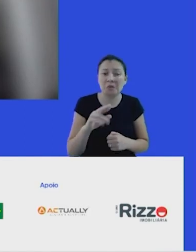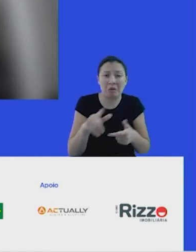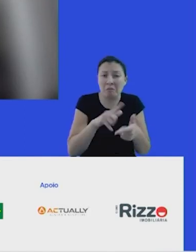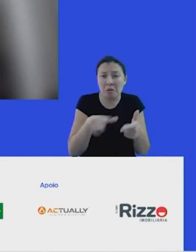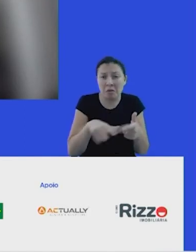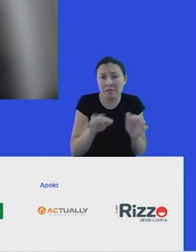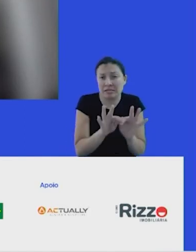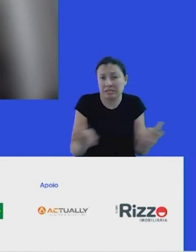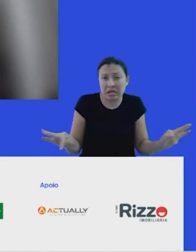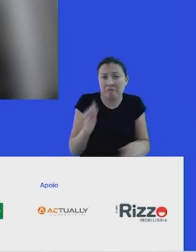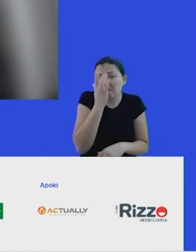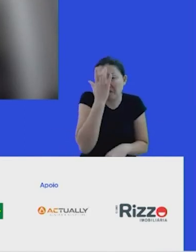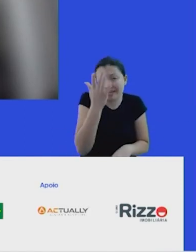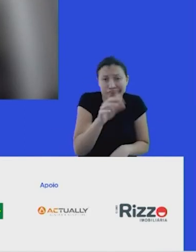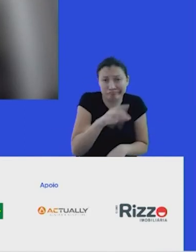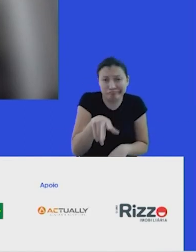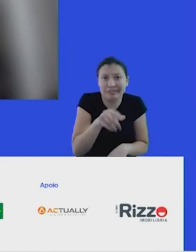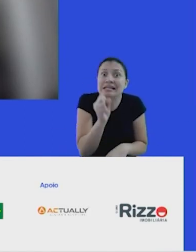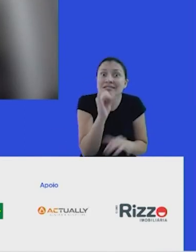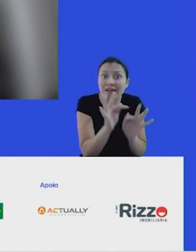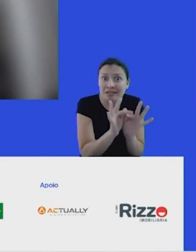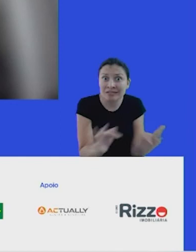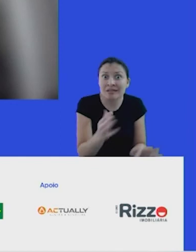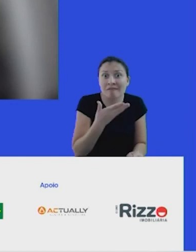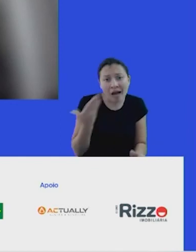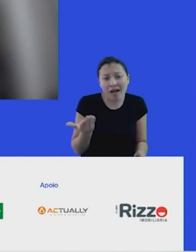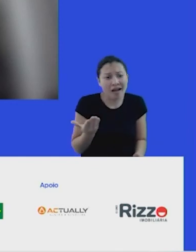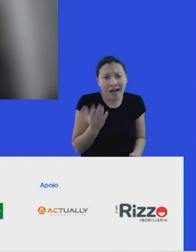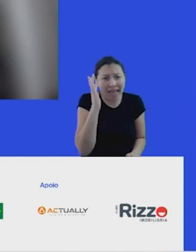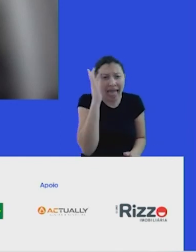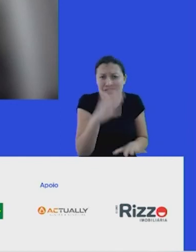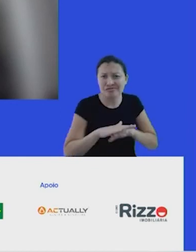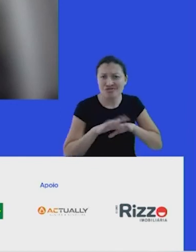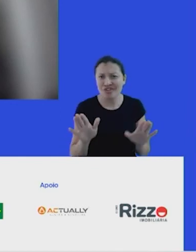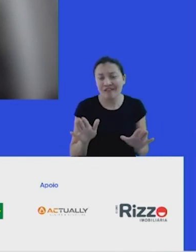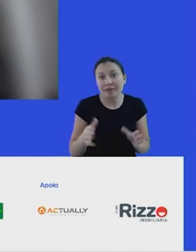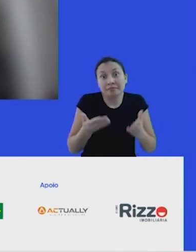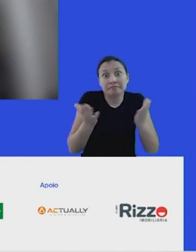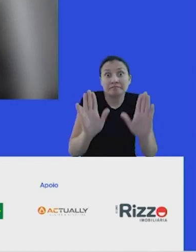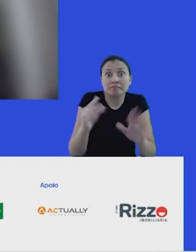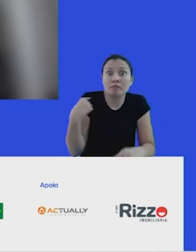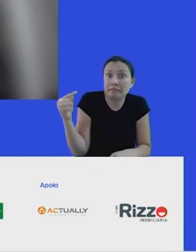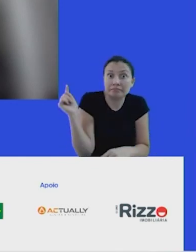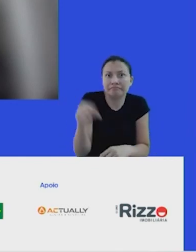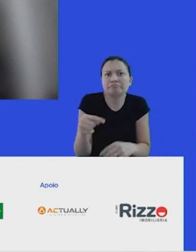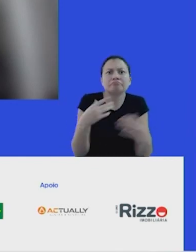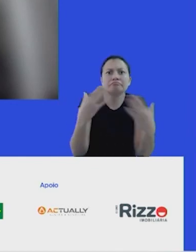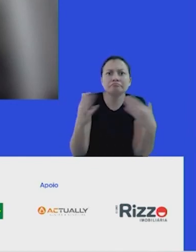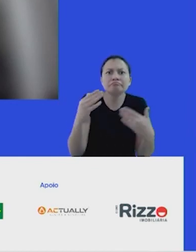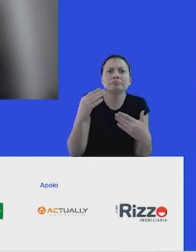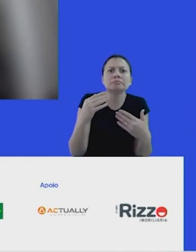simples, e nós, talvez, já teríamos resolvido eles, mas nós estamos aqui para resolver, e estamos aqui para dialogar, estamos aqui para entender,